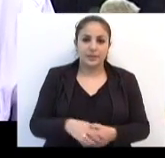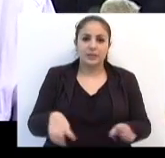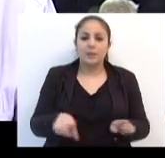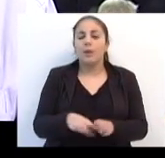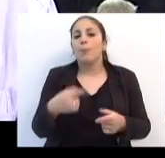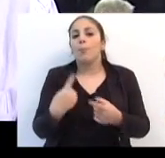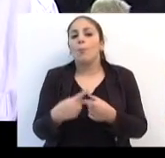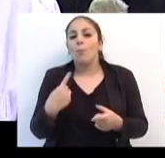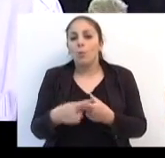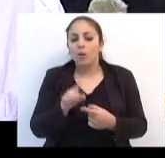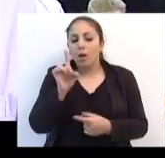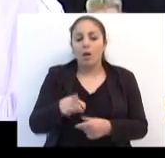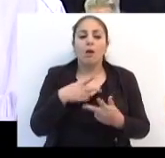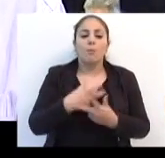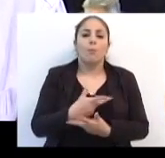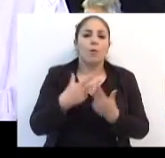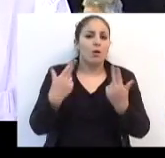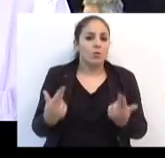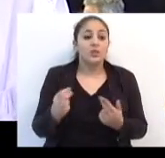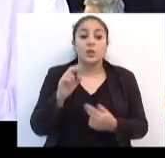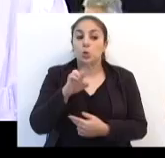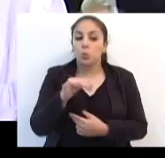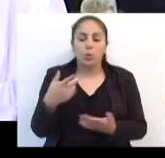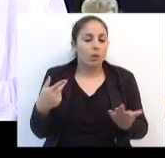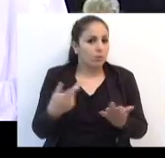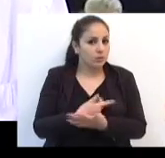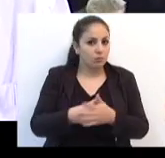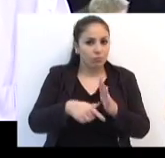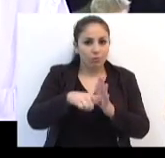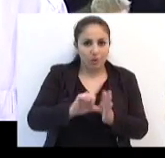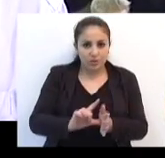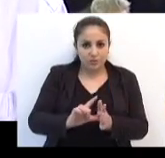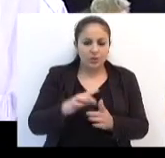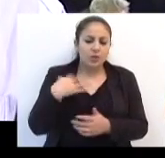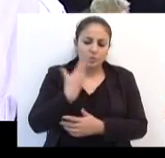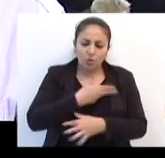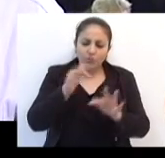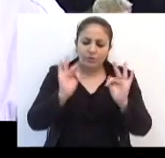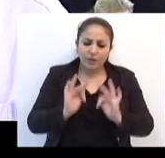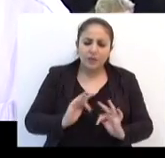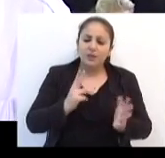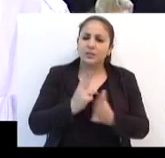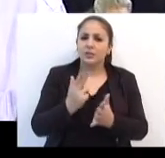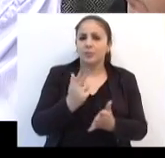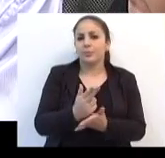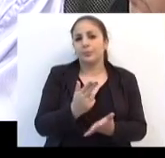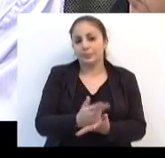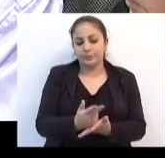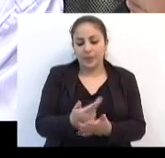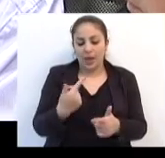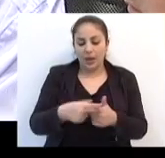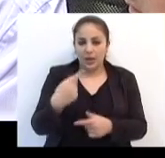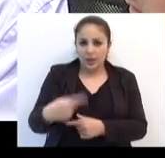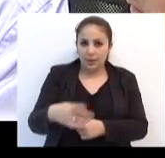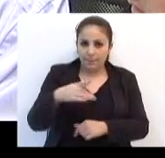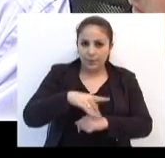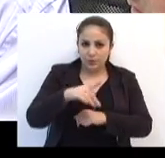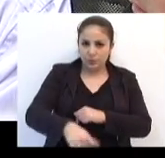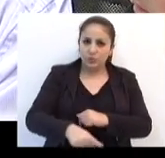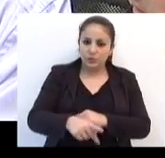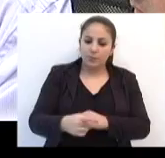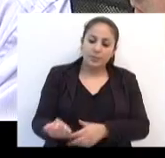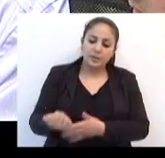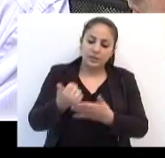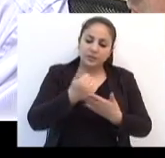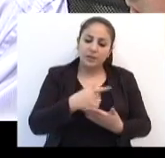contentes porque é uma coisa realmente inédita. E nós estamos felizes aqui em Passo Fundo para